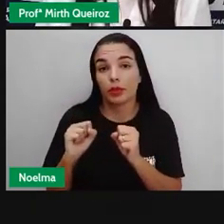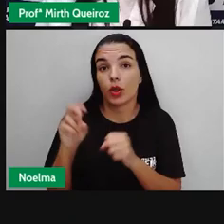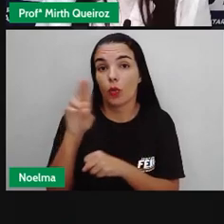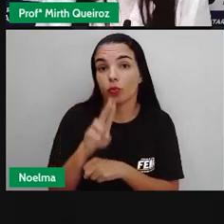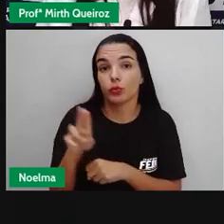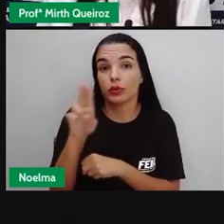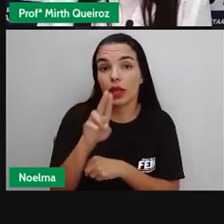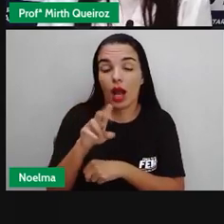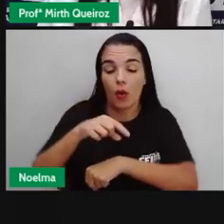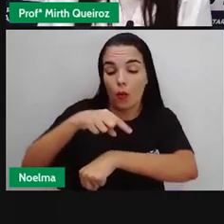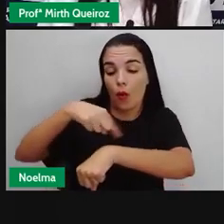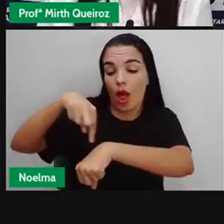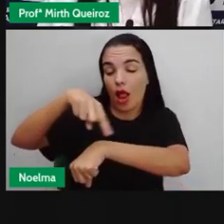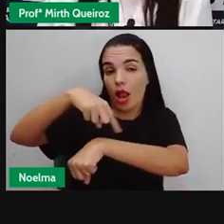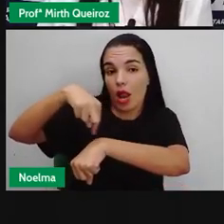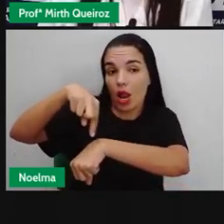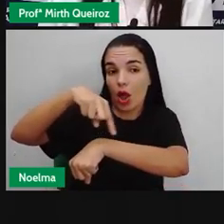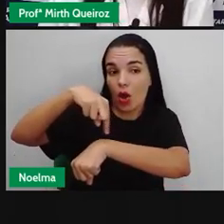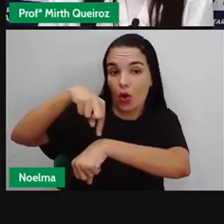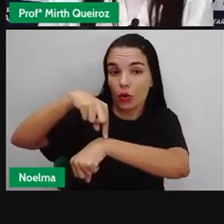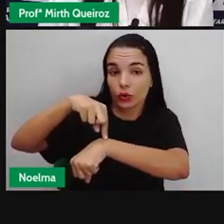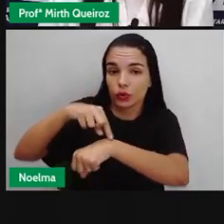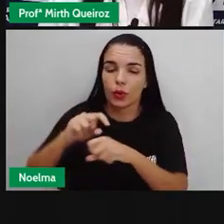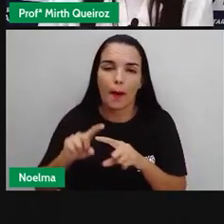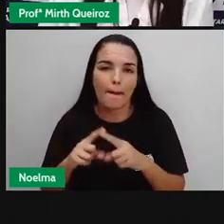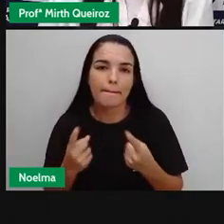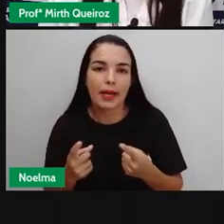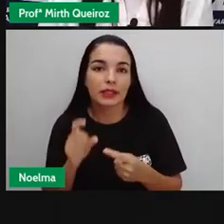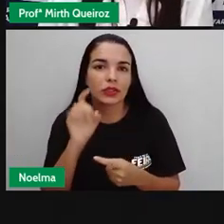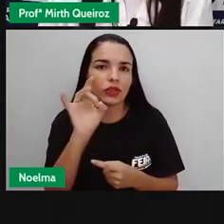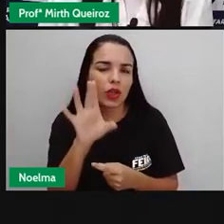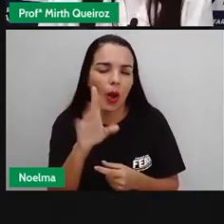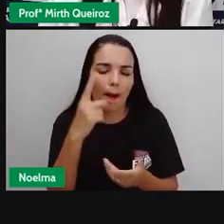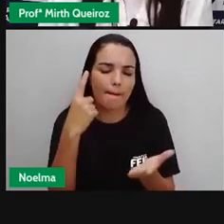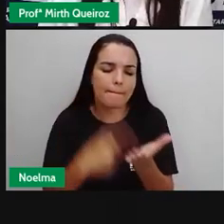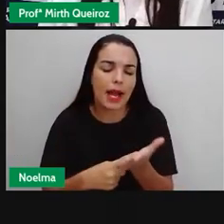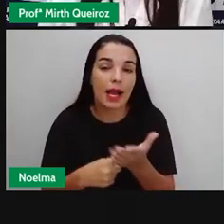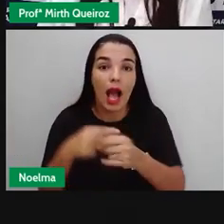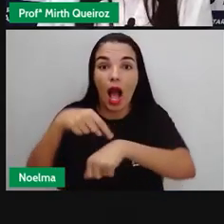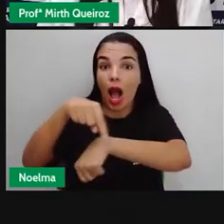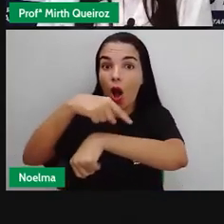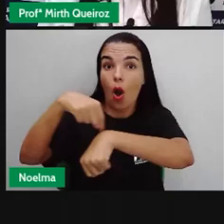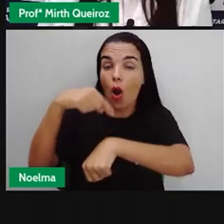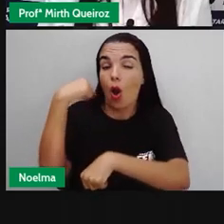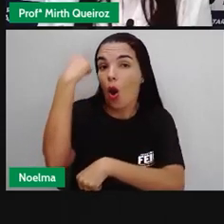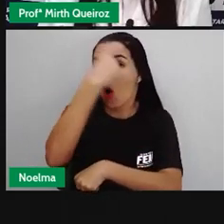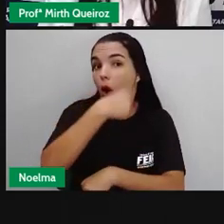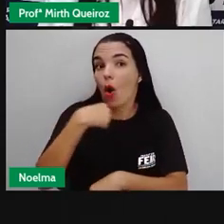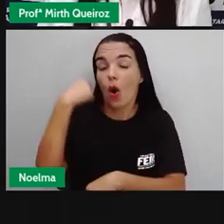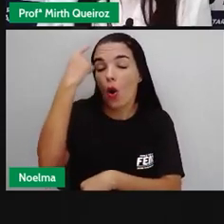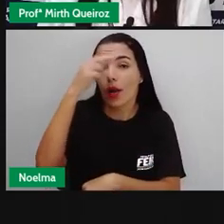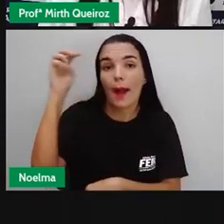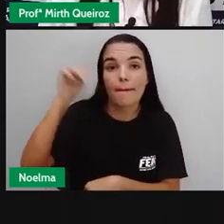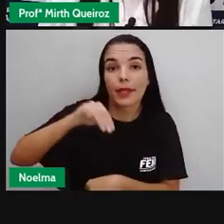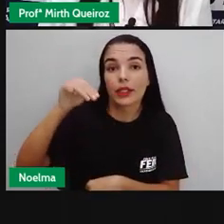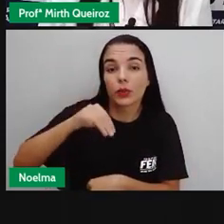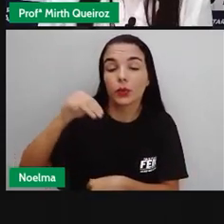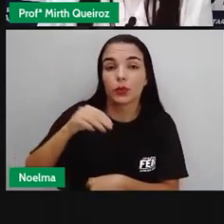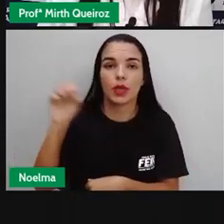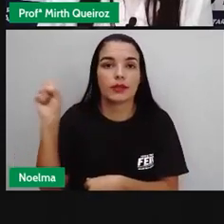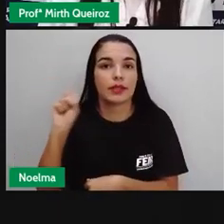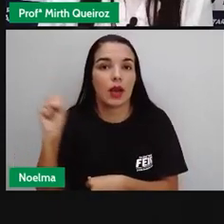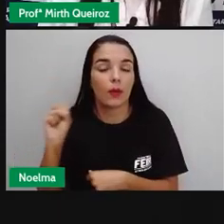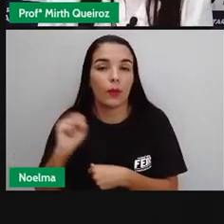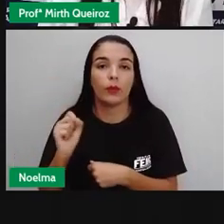um relógio, só que o relógio ele marca somente as horas, os minutos, os segundos